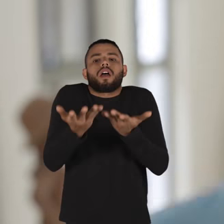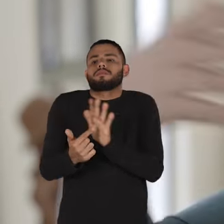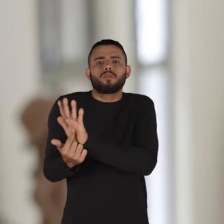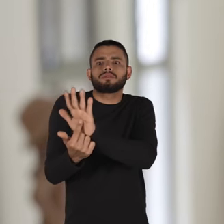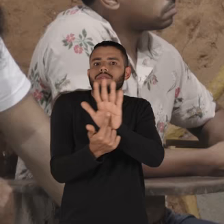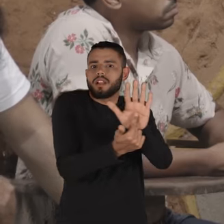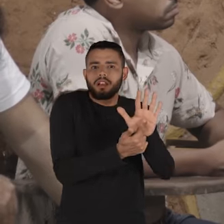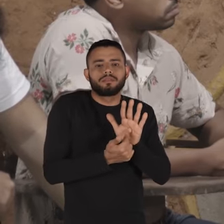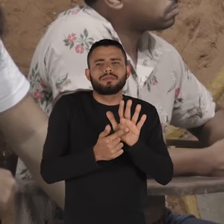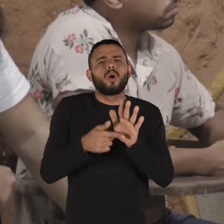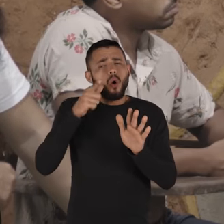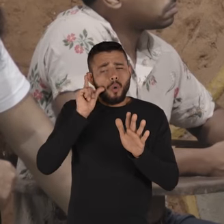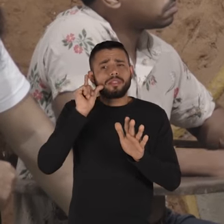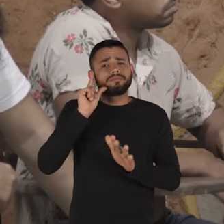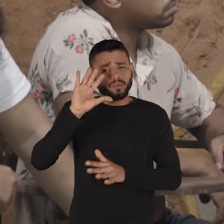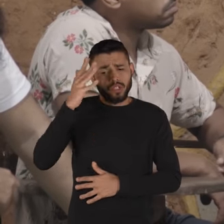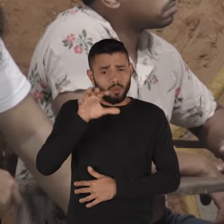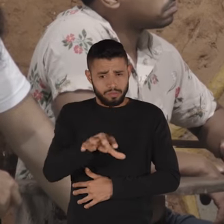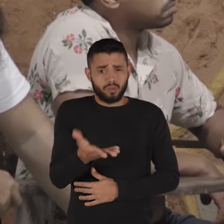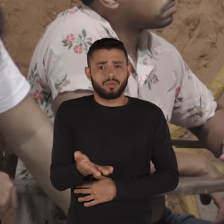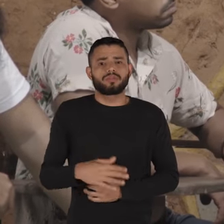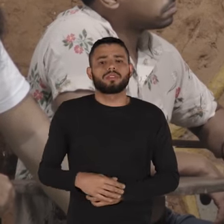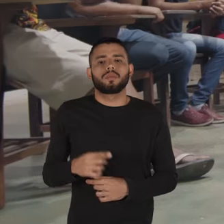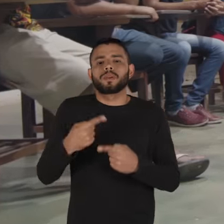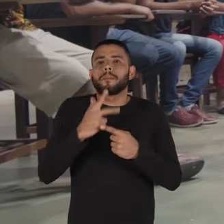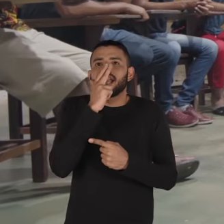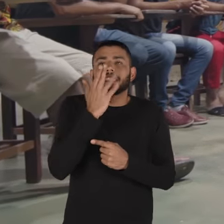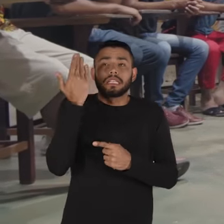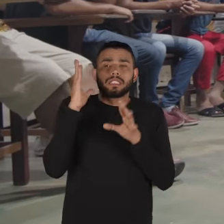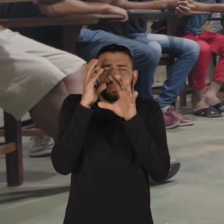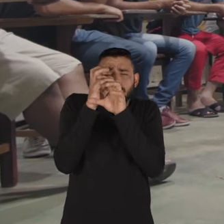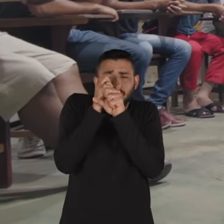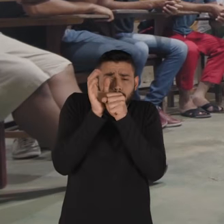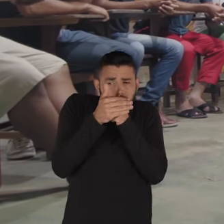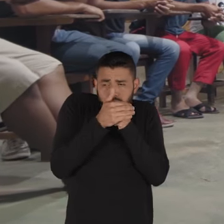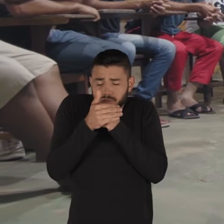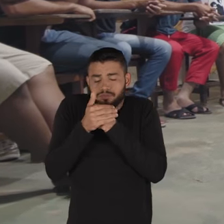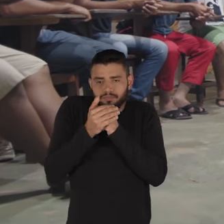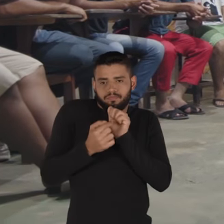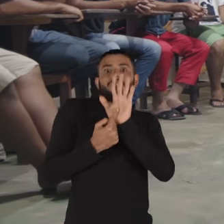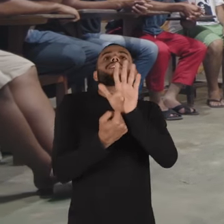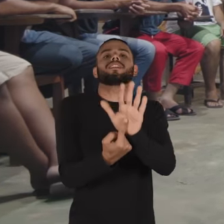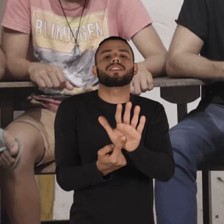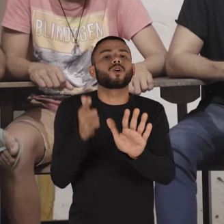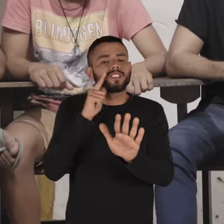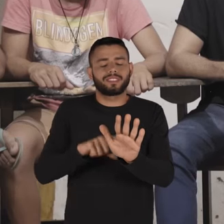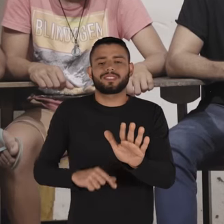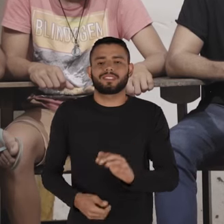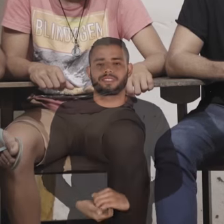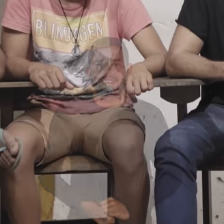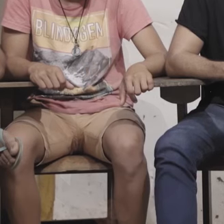se esclarecer. Aquela roda de ontem foi isso, foi sair da escuridão. Disse José Antônio Siriaco Neto,